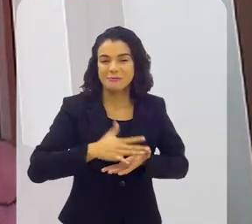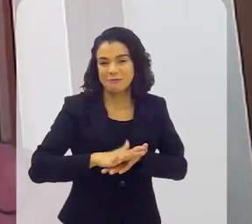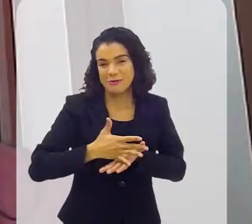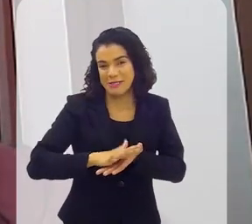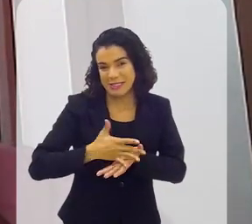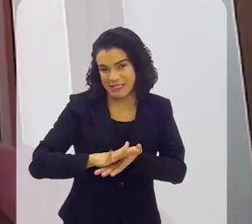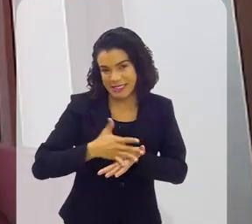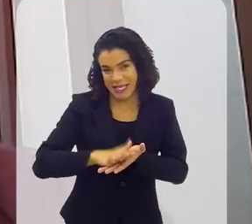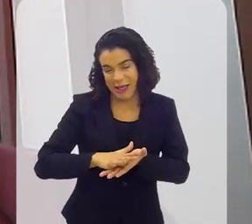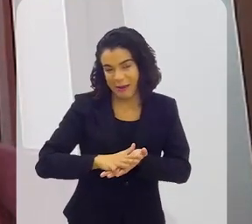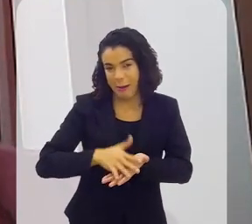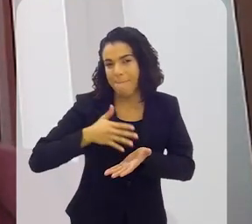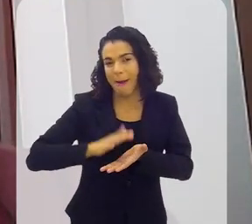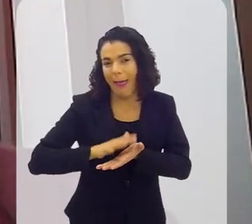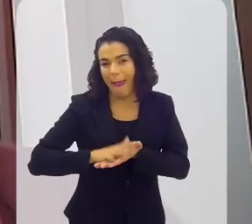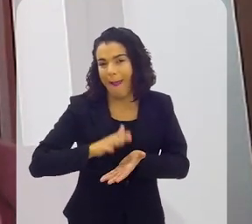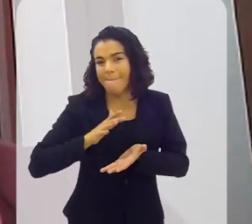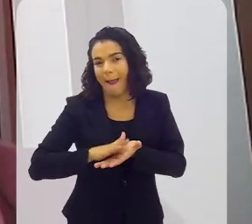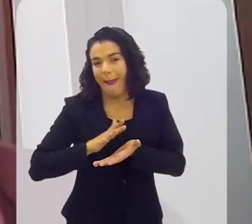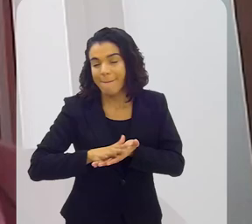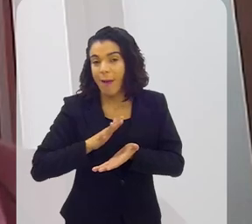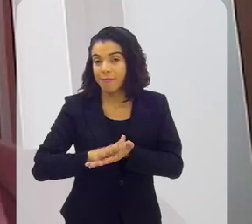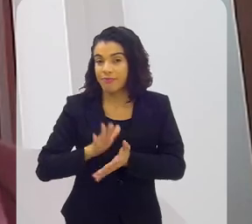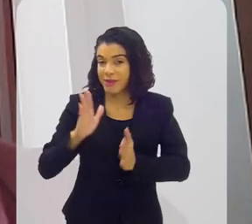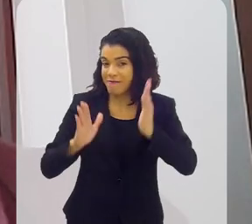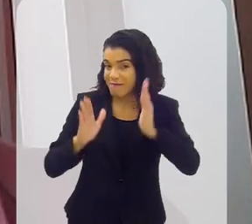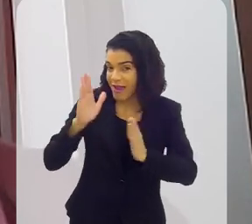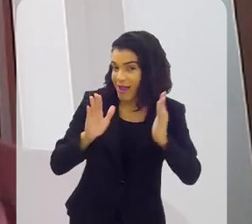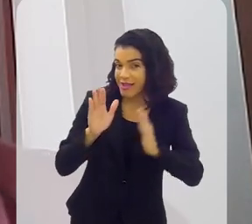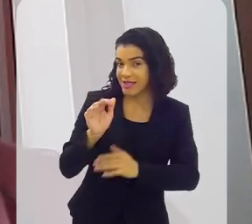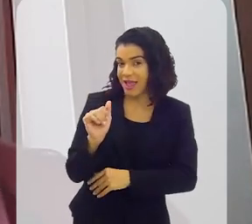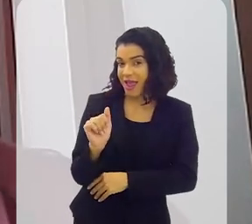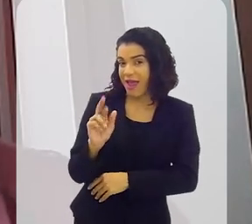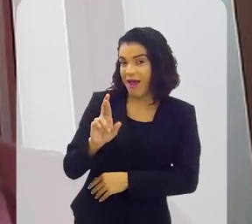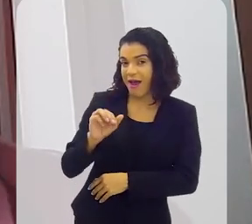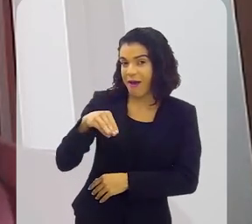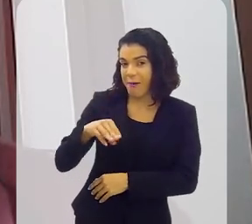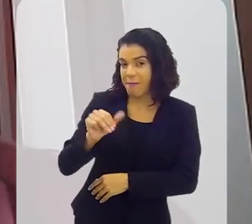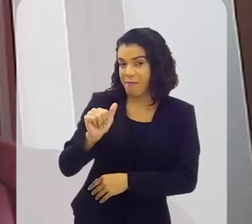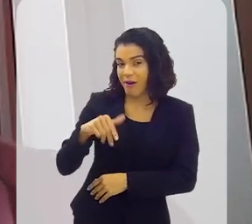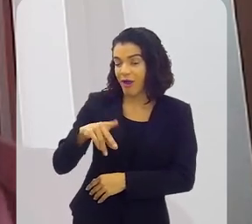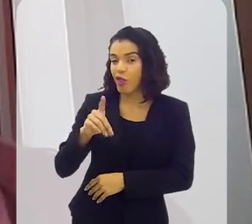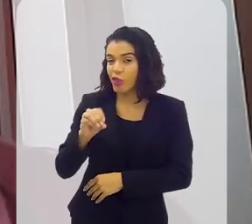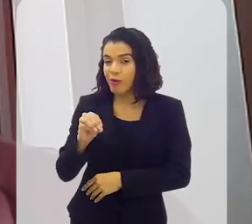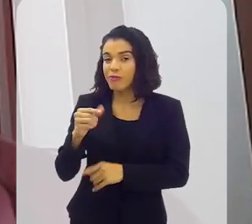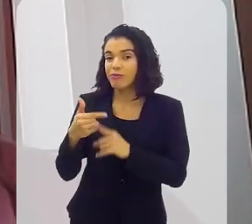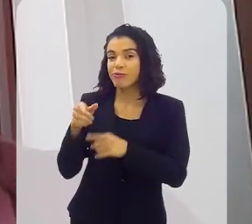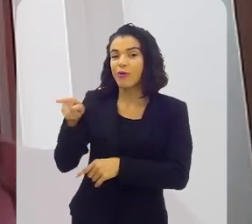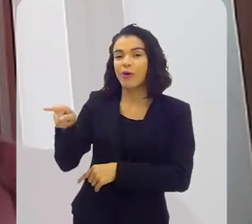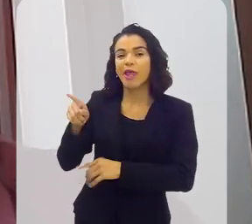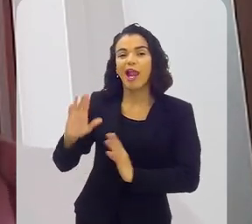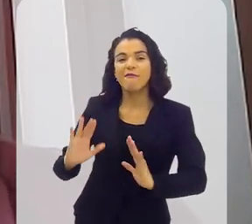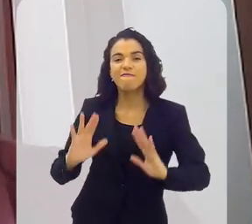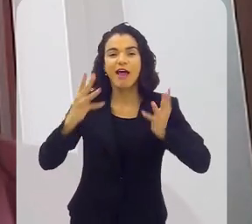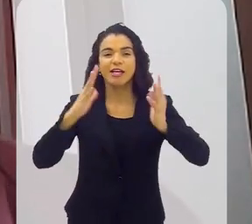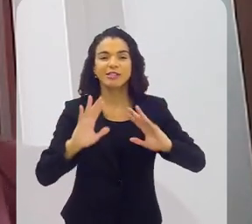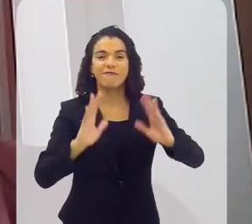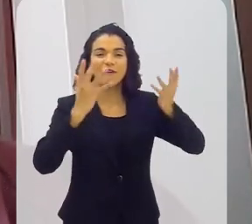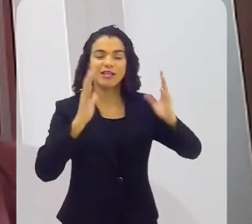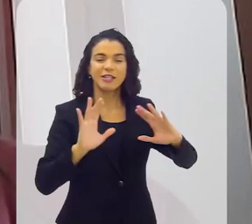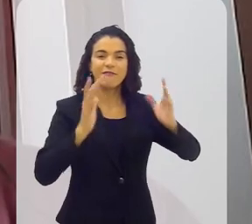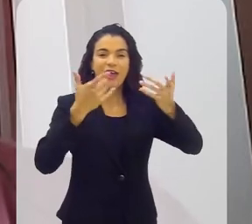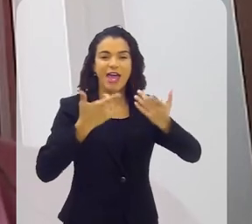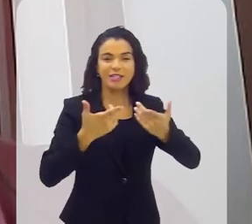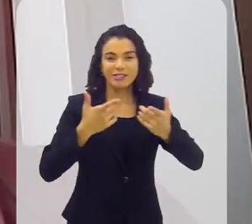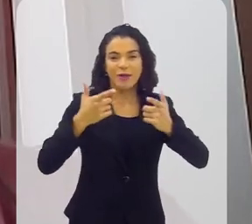O samba, na fase Armando Campos, com Tropical, foi maravilhoso, porque ele também fazia as festas nas quadras